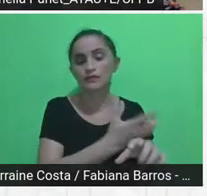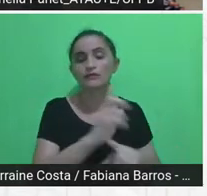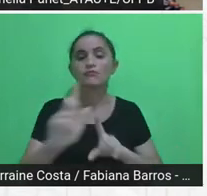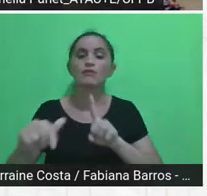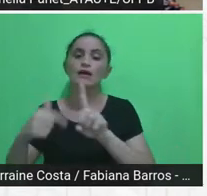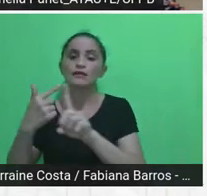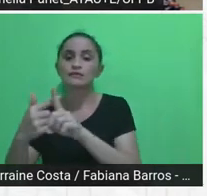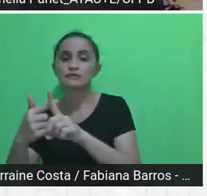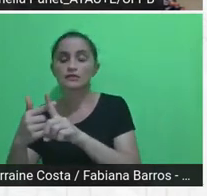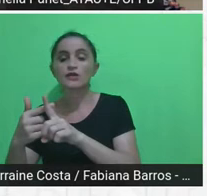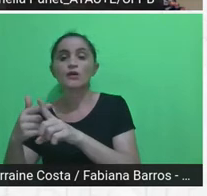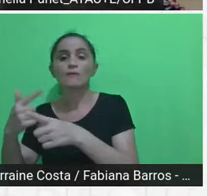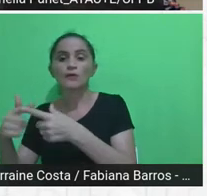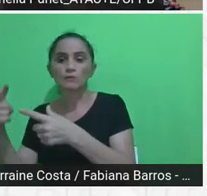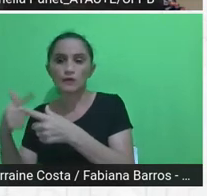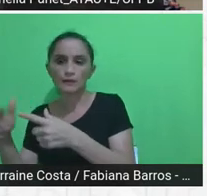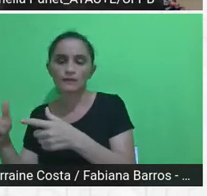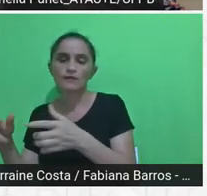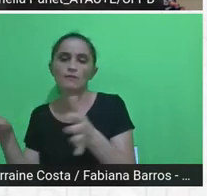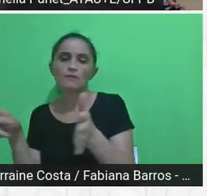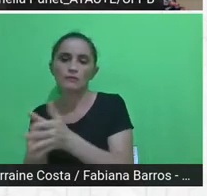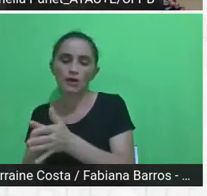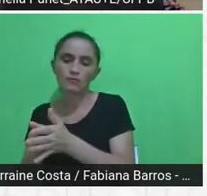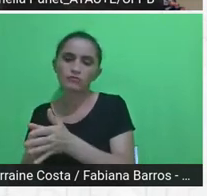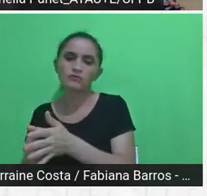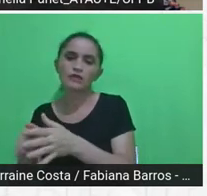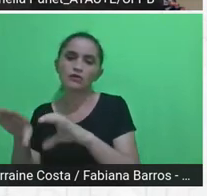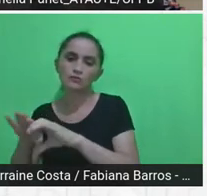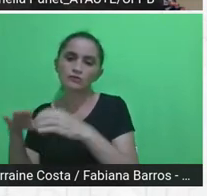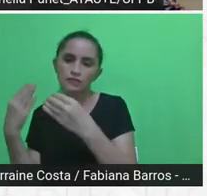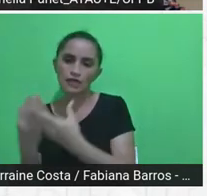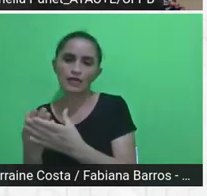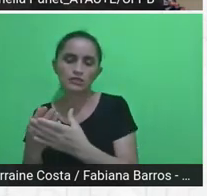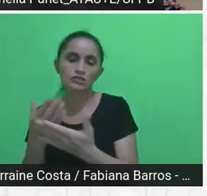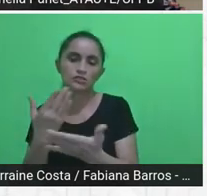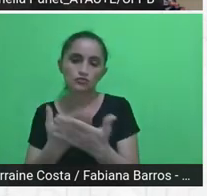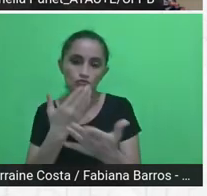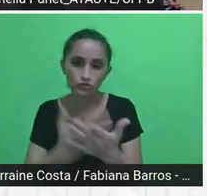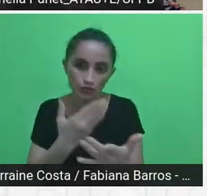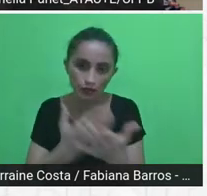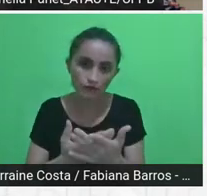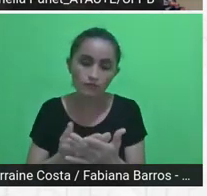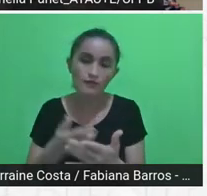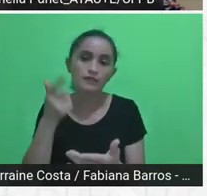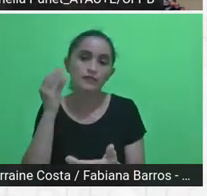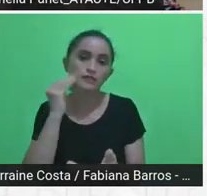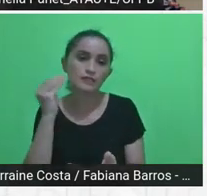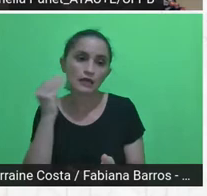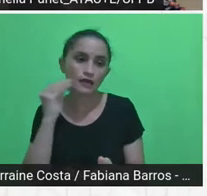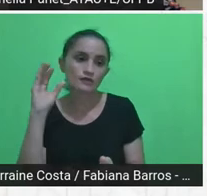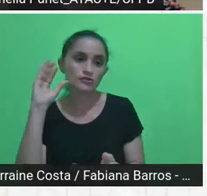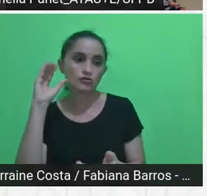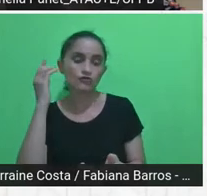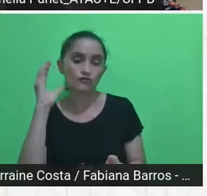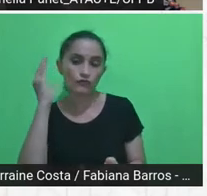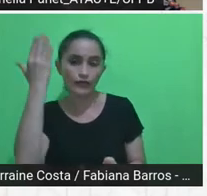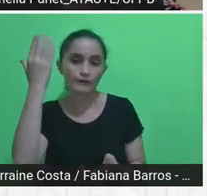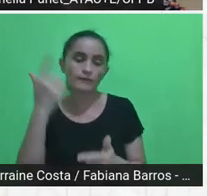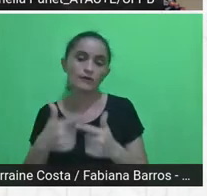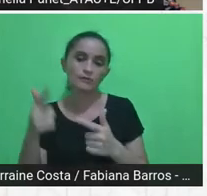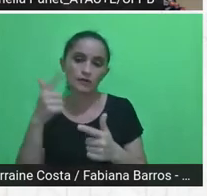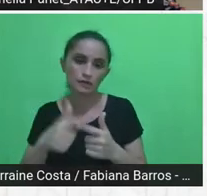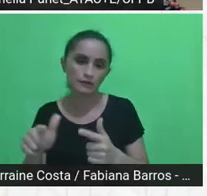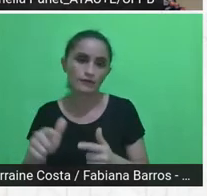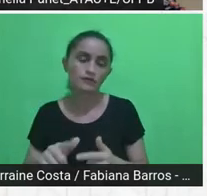Então, com a pandemia, nós resolvemos trabalhar de maneira remota inicialmente as